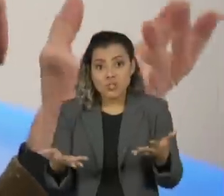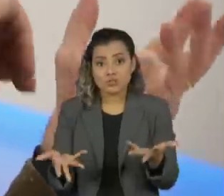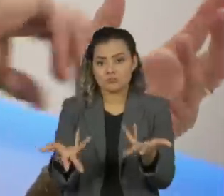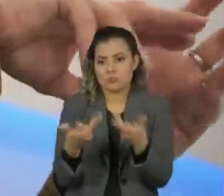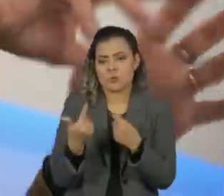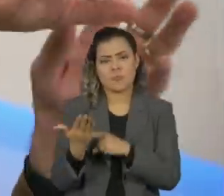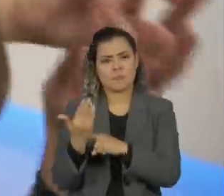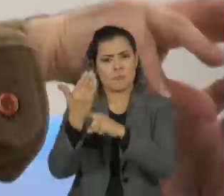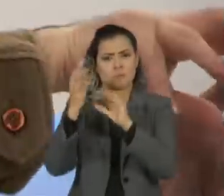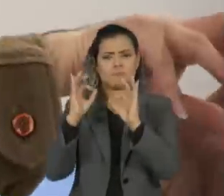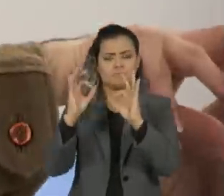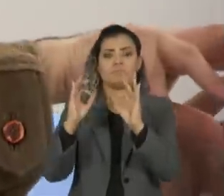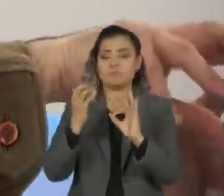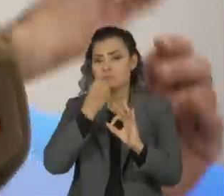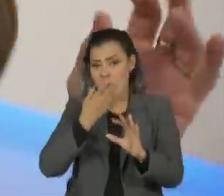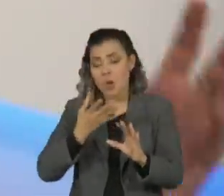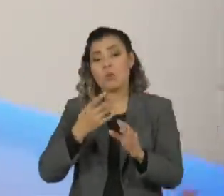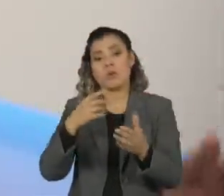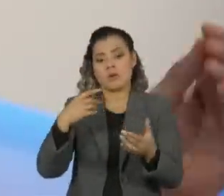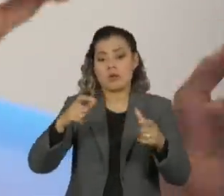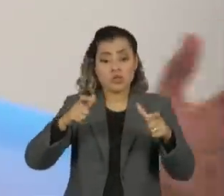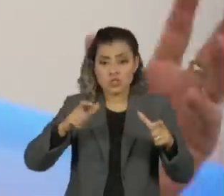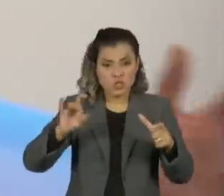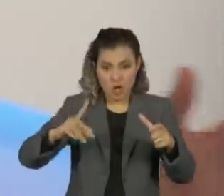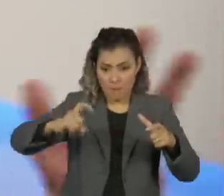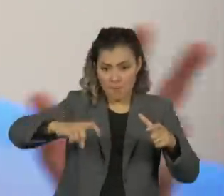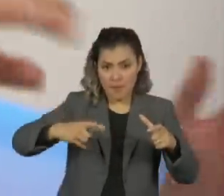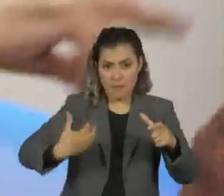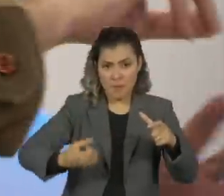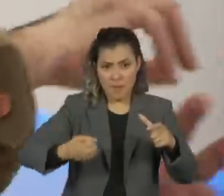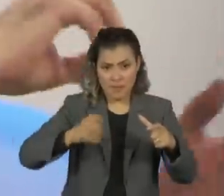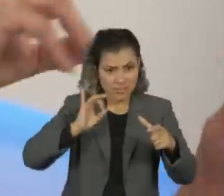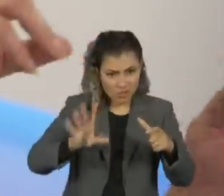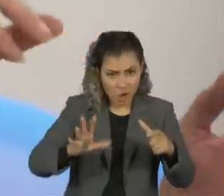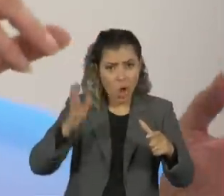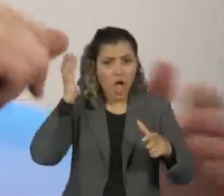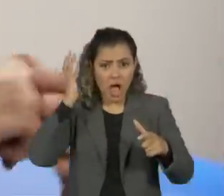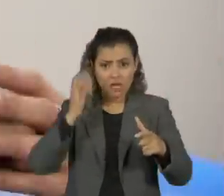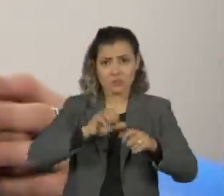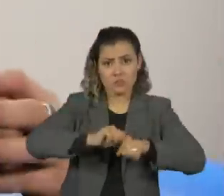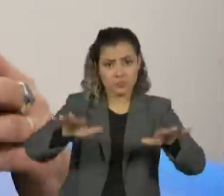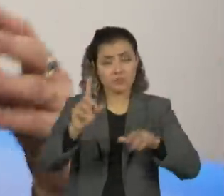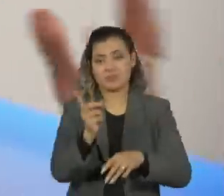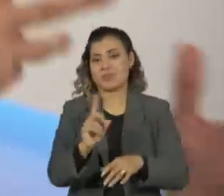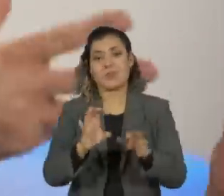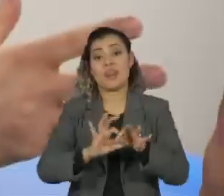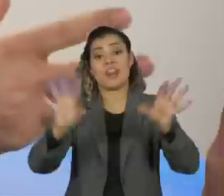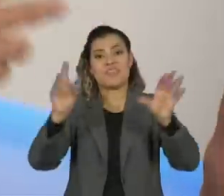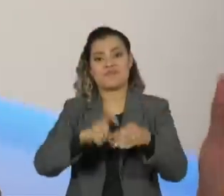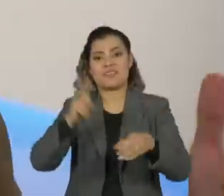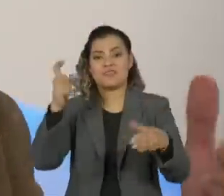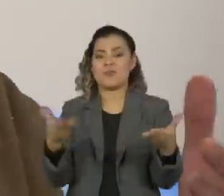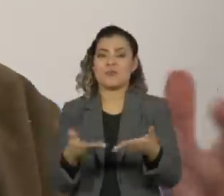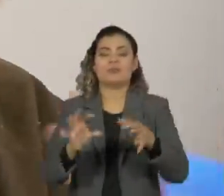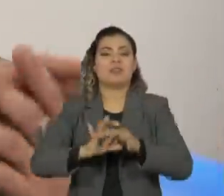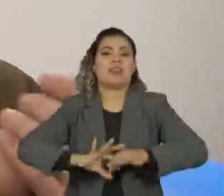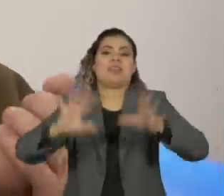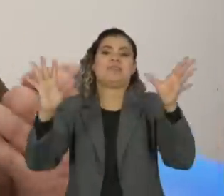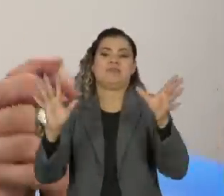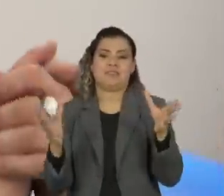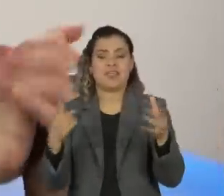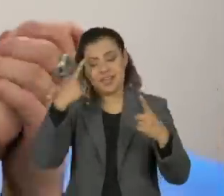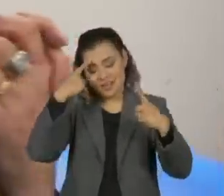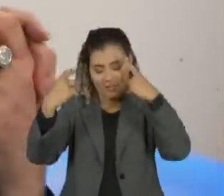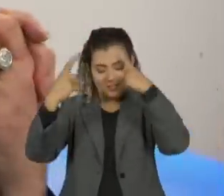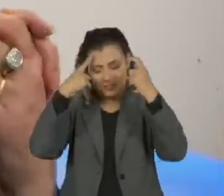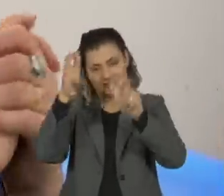mais sitiada dentro de uma gravadora com produtor musical, tocar na rádio, isso libertou muito a